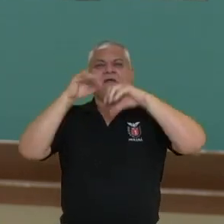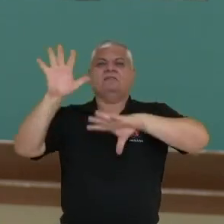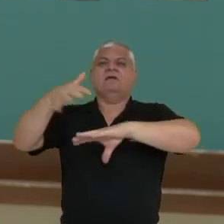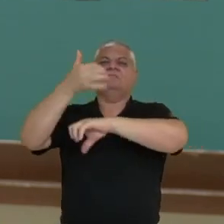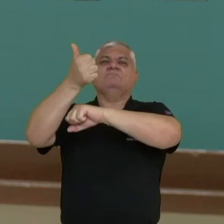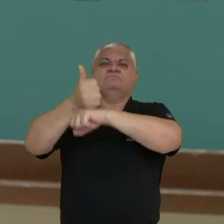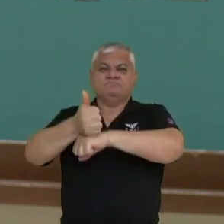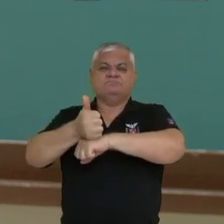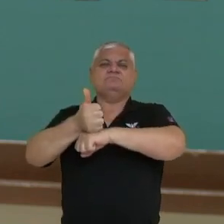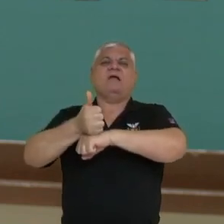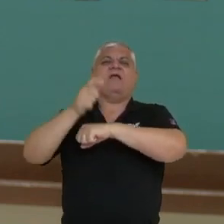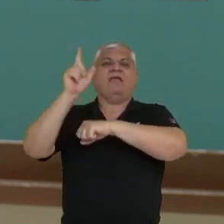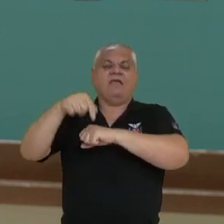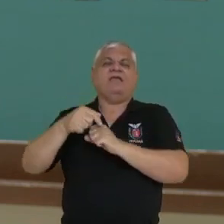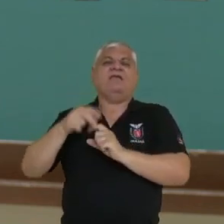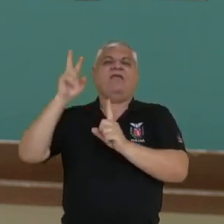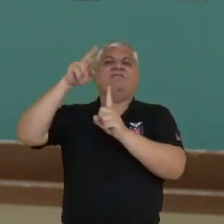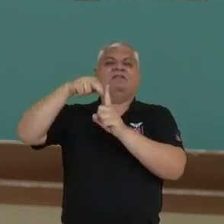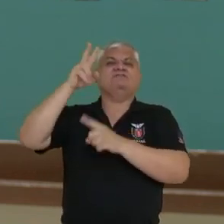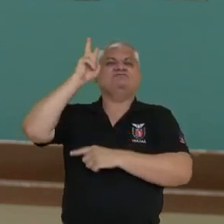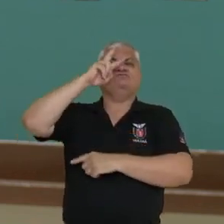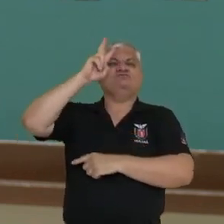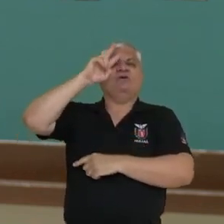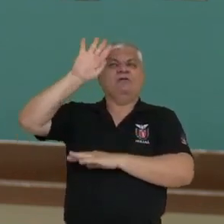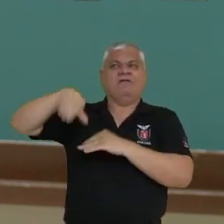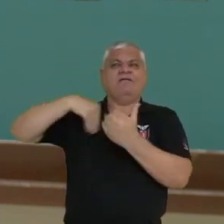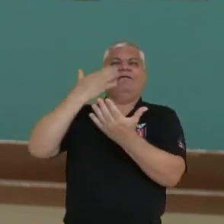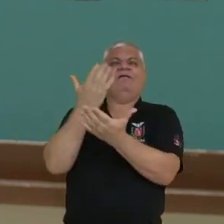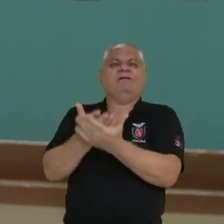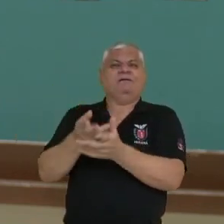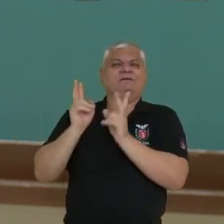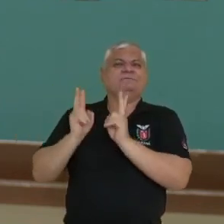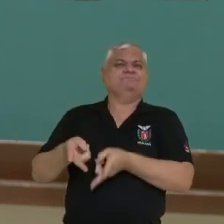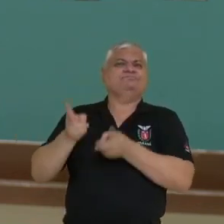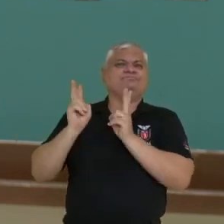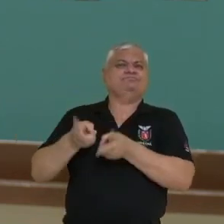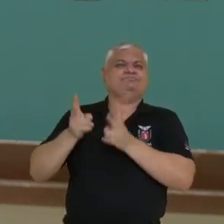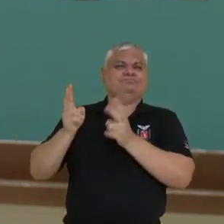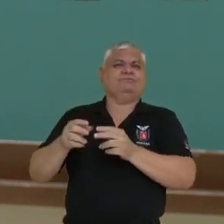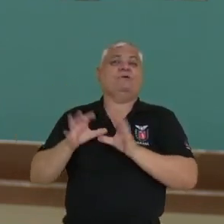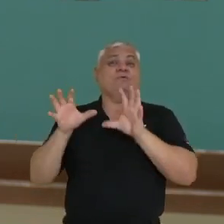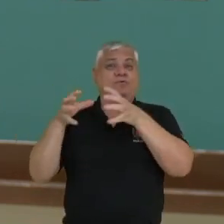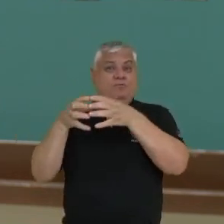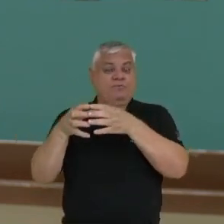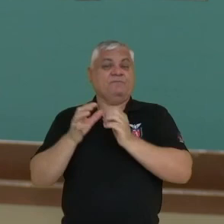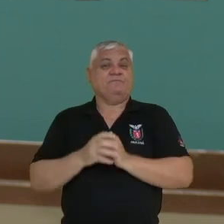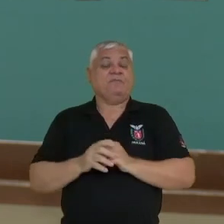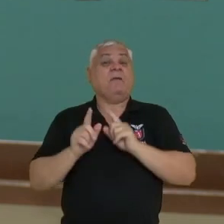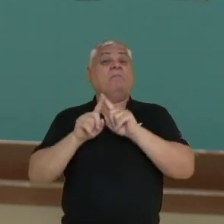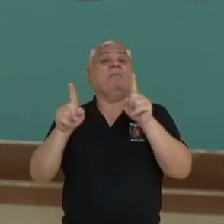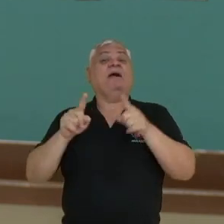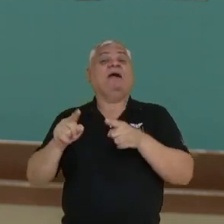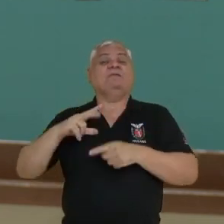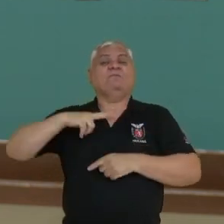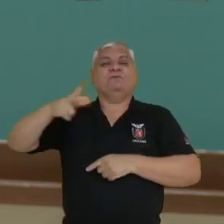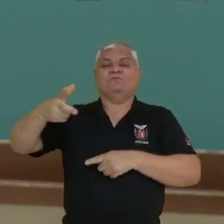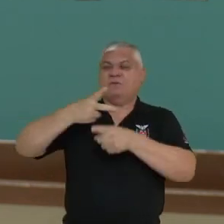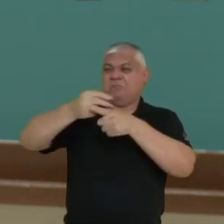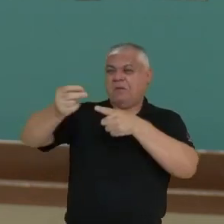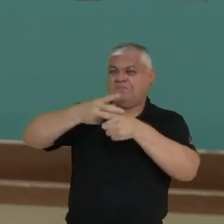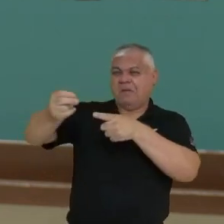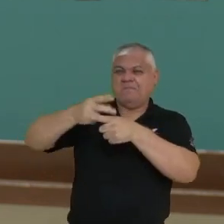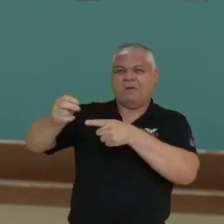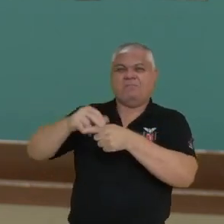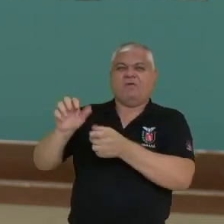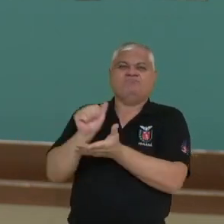com referências históricas até a atualidade dessas ocupações desses outros grupos, mas que logo são dominados por portugueses e os